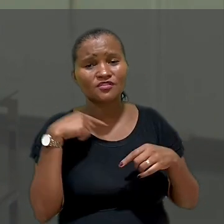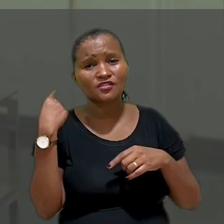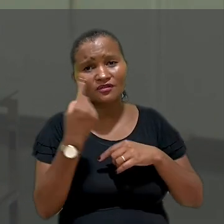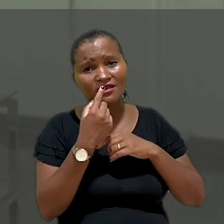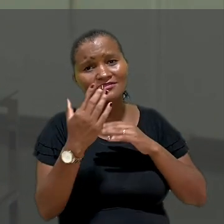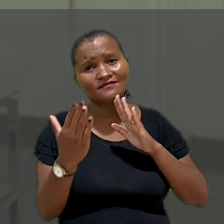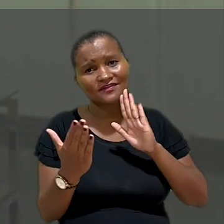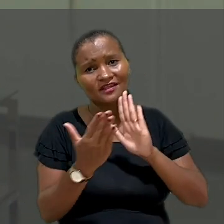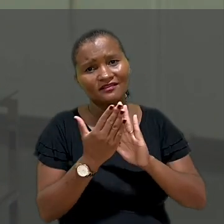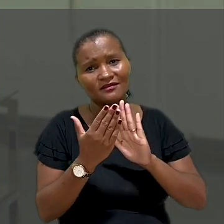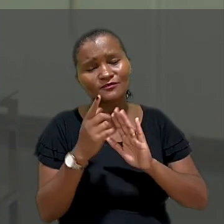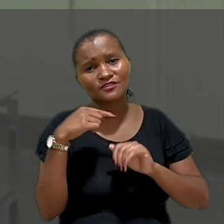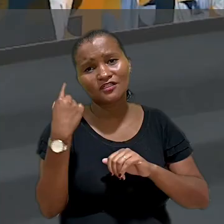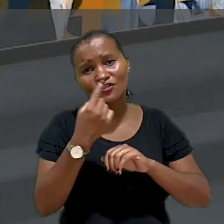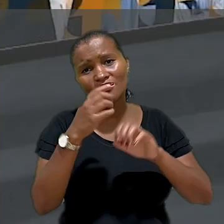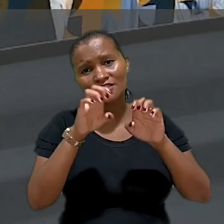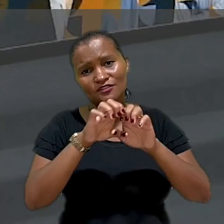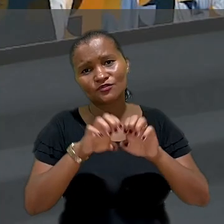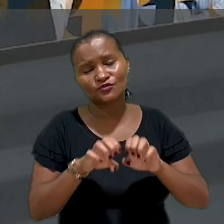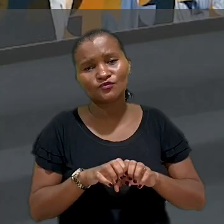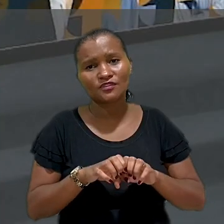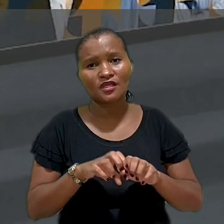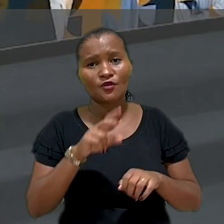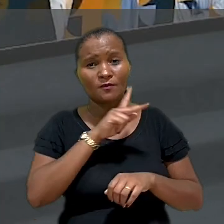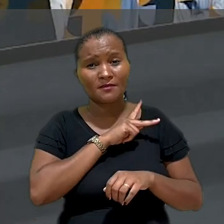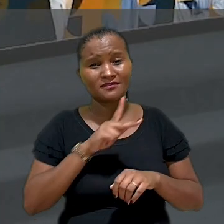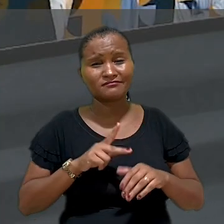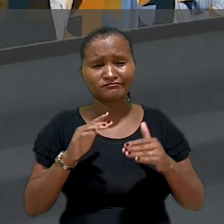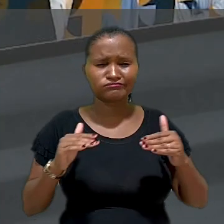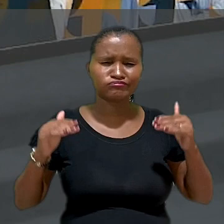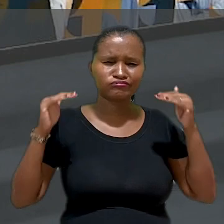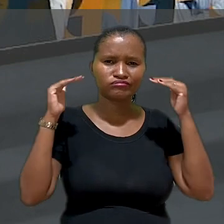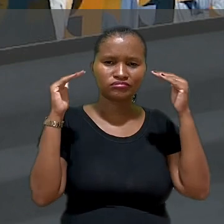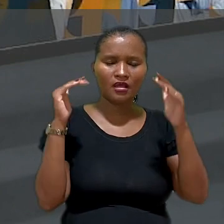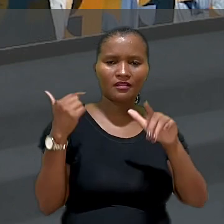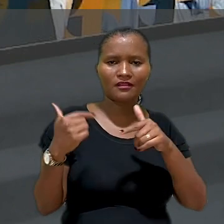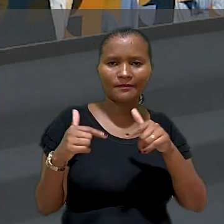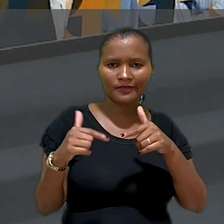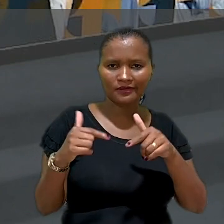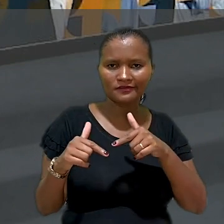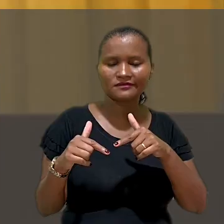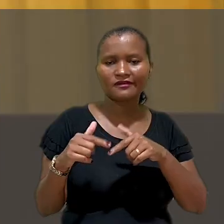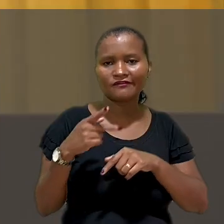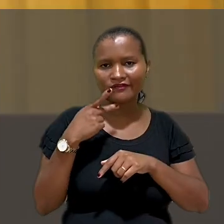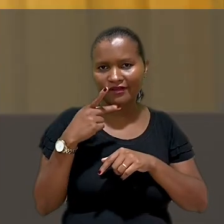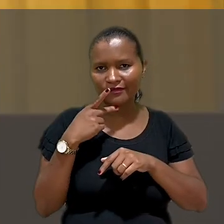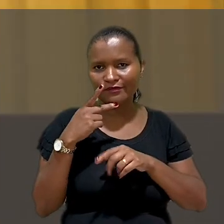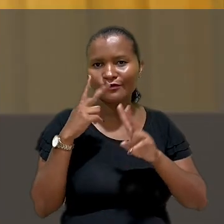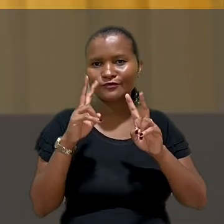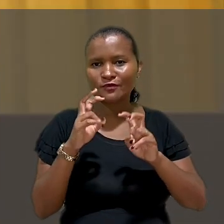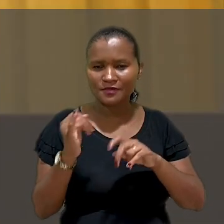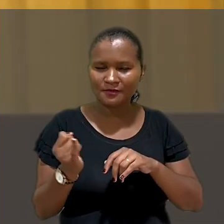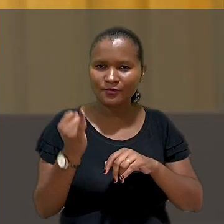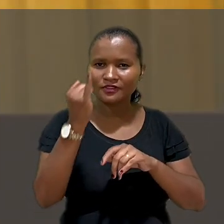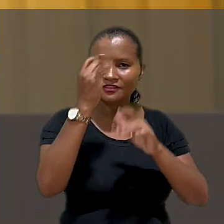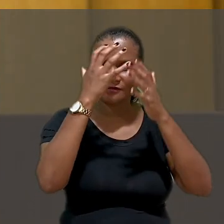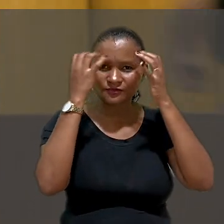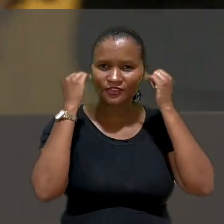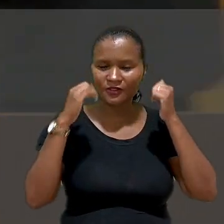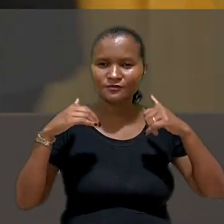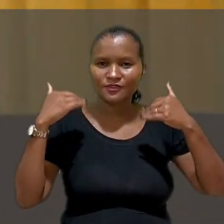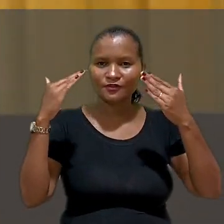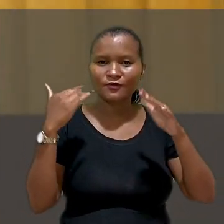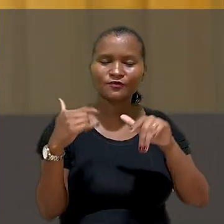nós enfrentamos na nossa estrutura. O presidente da mais alta corte trabalhista fez questão de enfatizar a importância do Tribunal